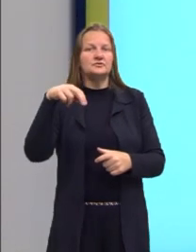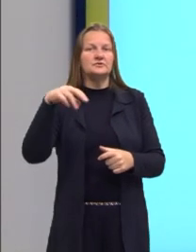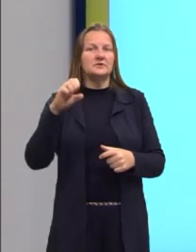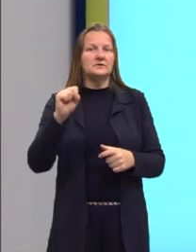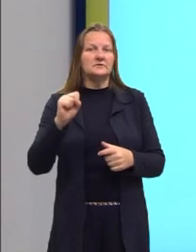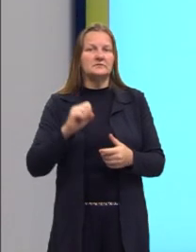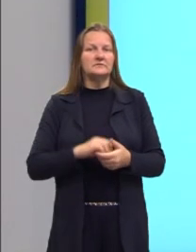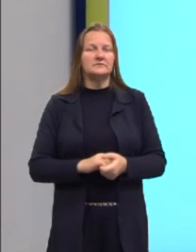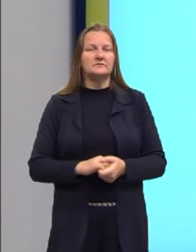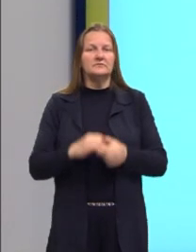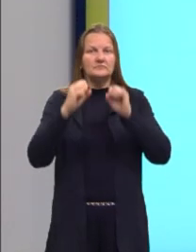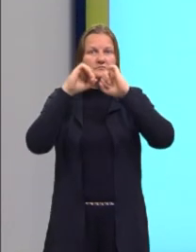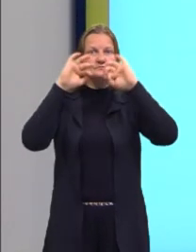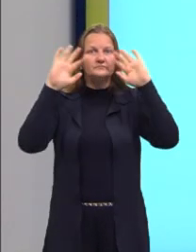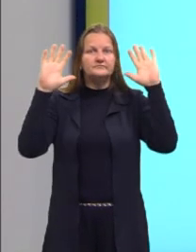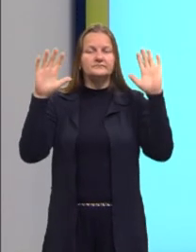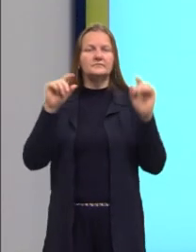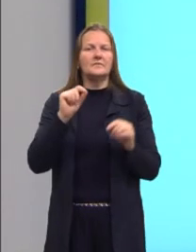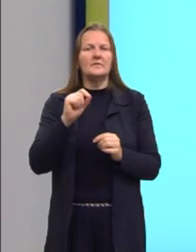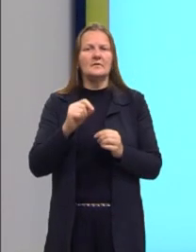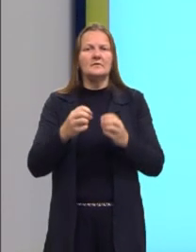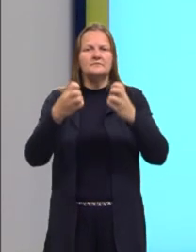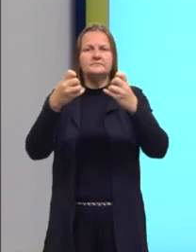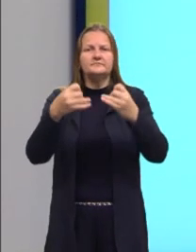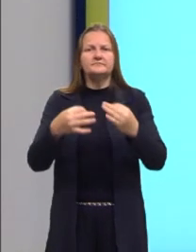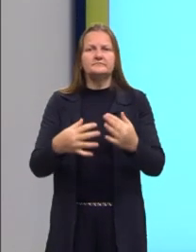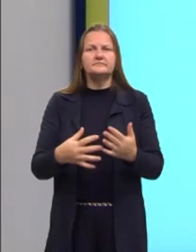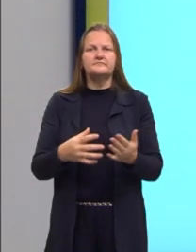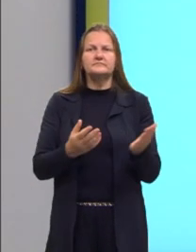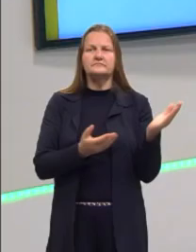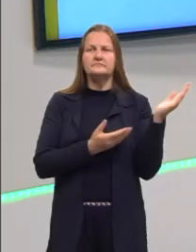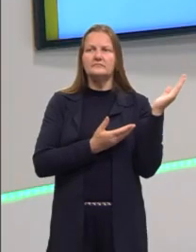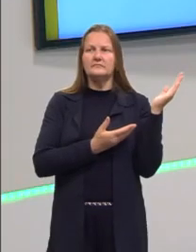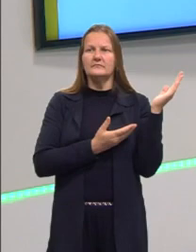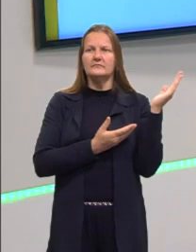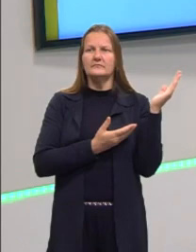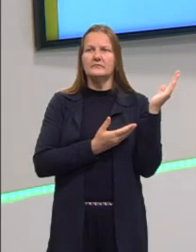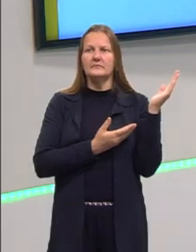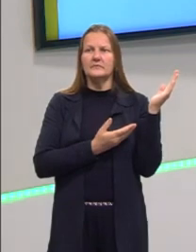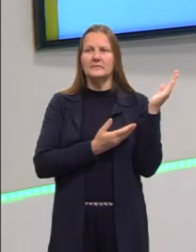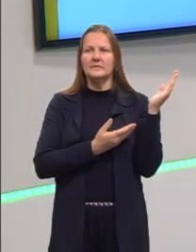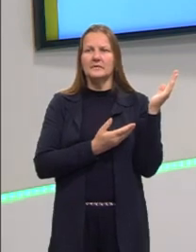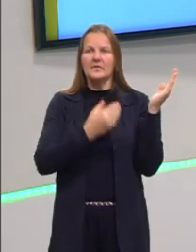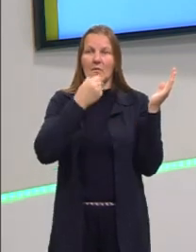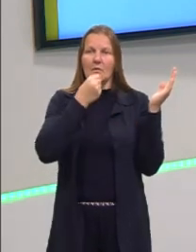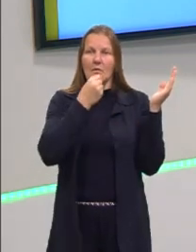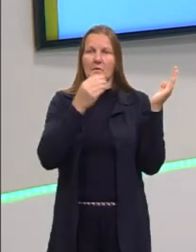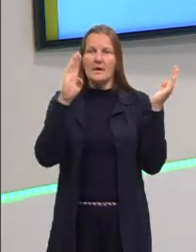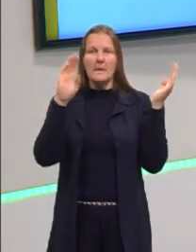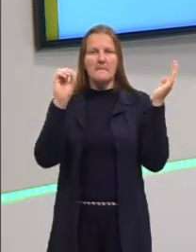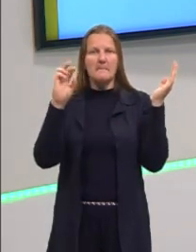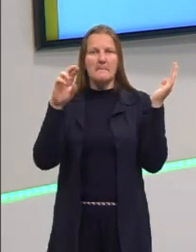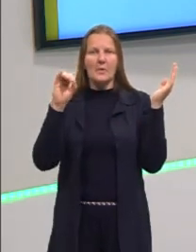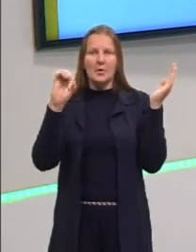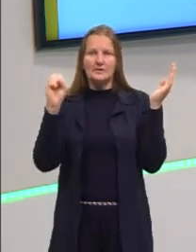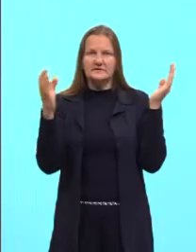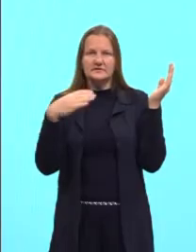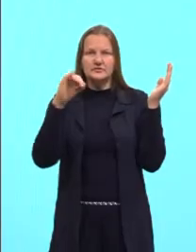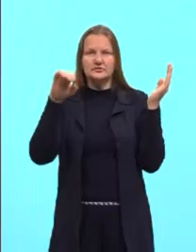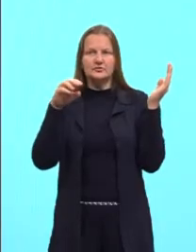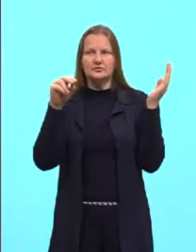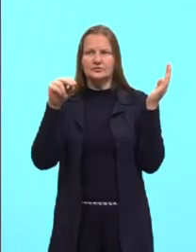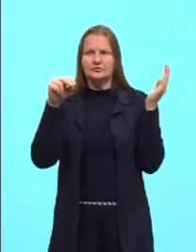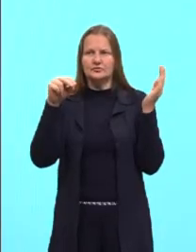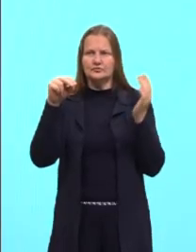um entendimento. Quem traz, quem finaliza justamente, né? É Boris Johnson. Ele assume sobre essa ótica, né?